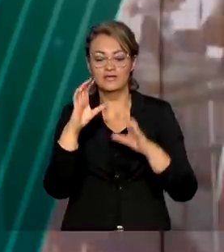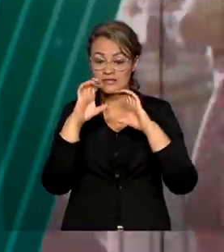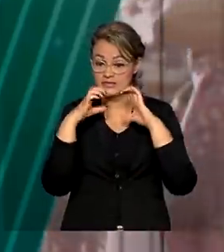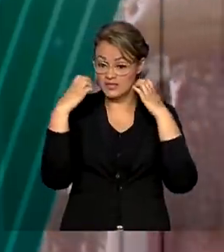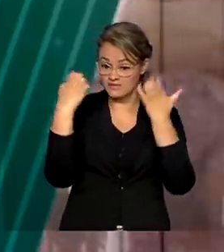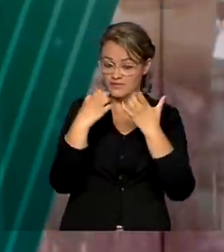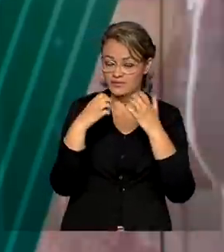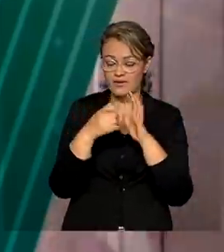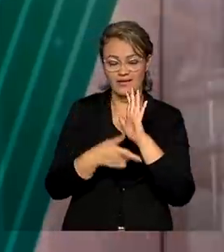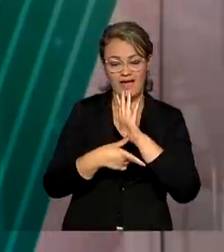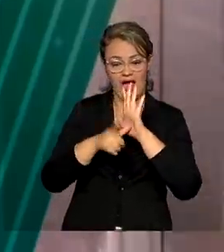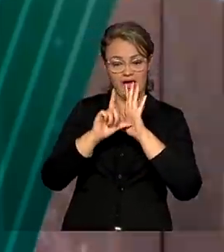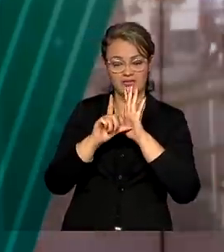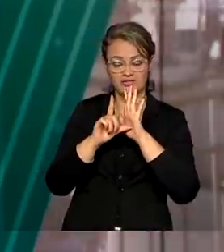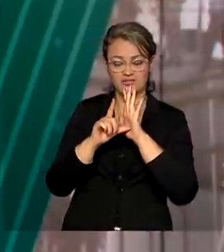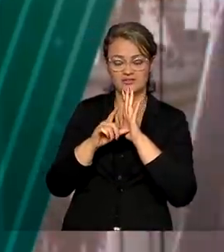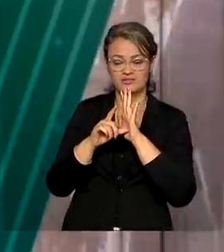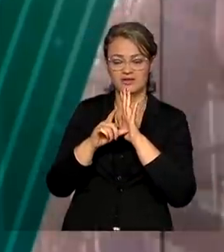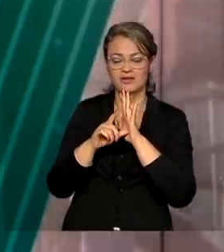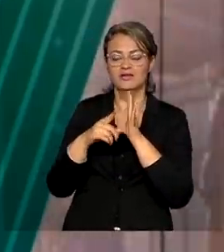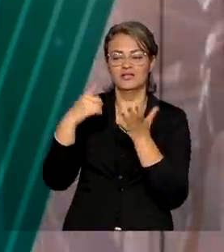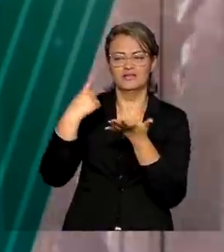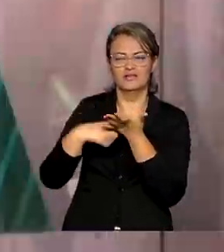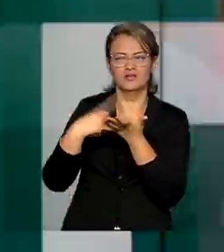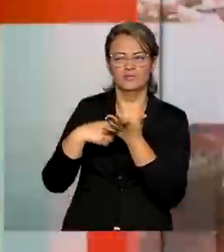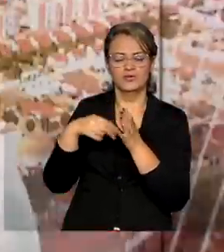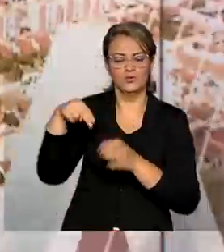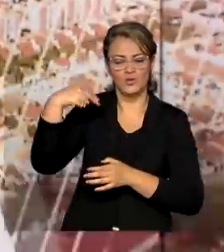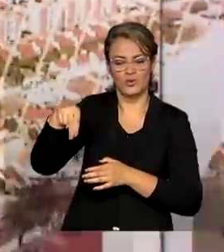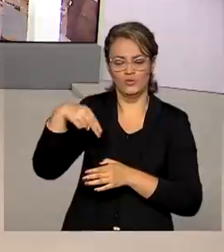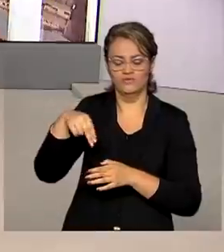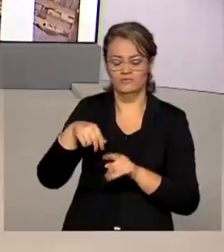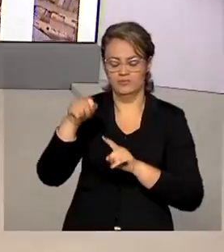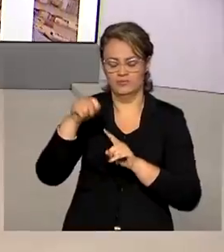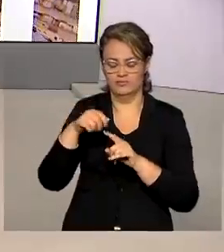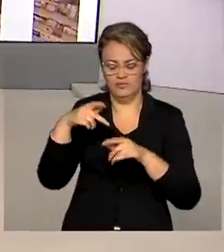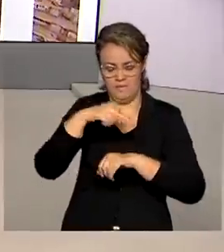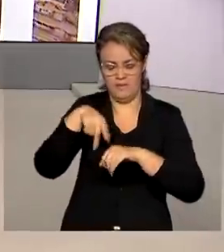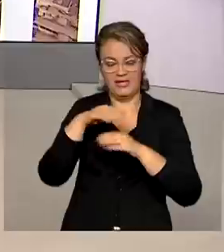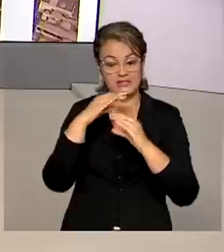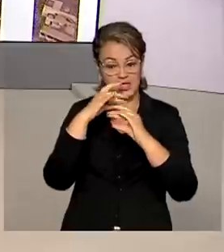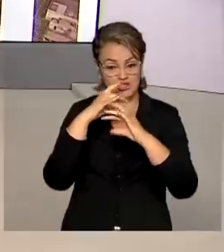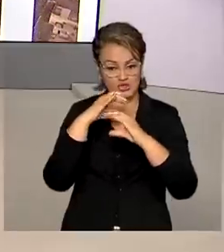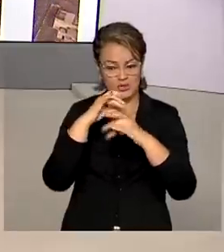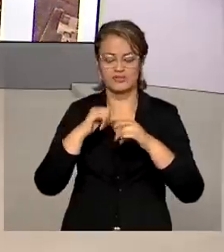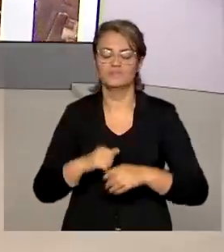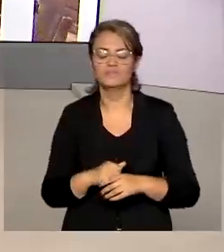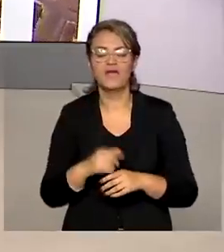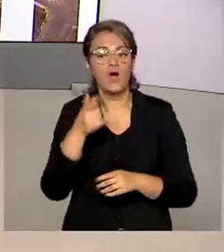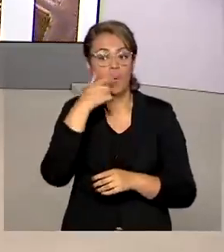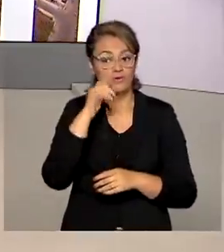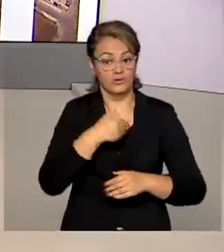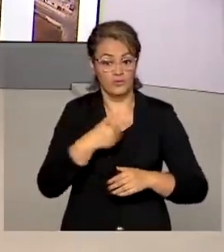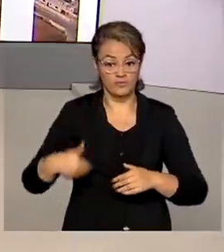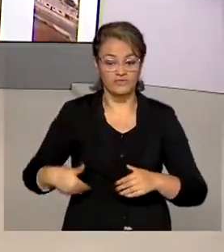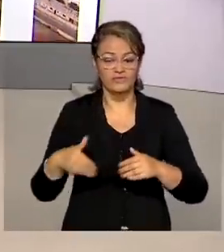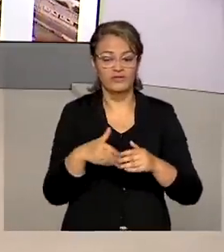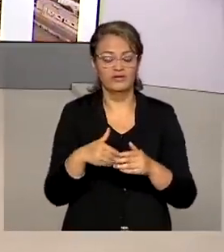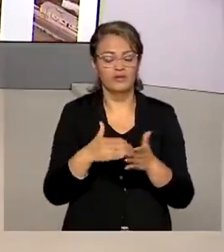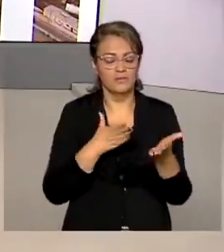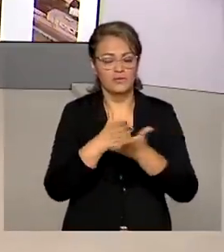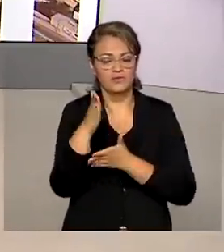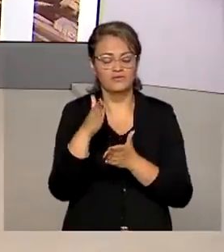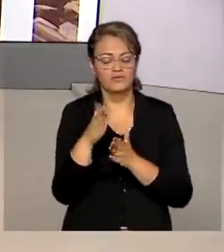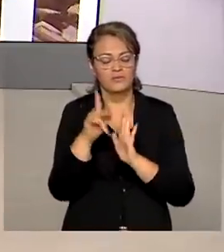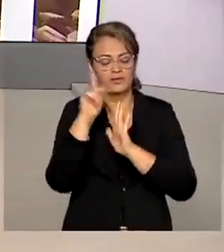que antecede a Conferência do Clima, marcada para novembro na Escócia. E ontem, o governo renovou o plano ABC+,